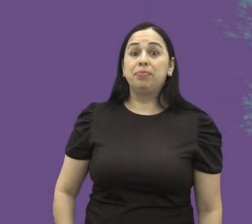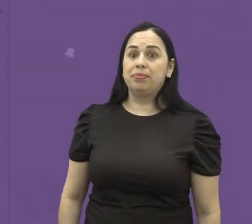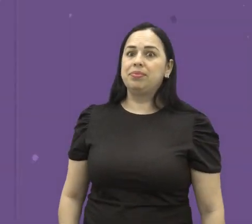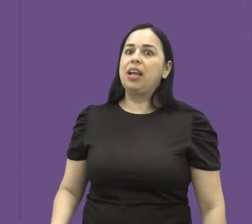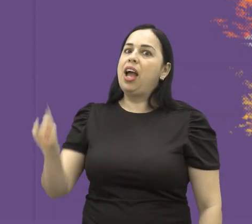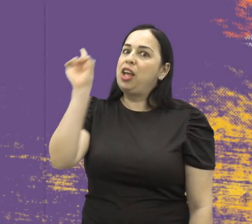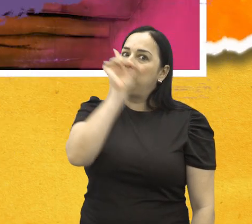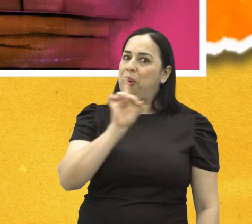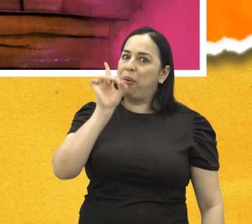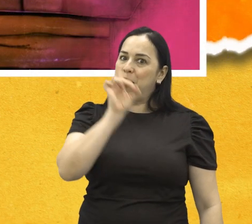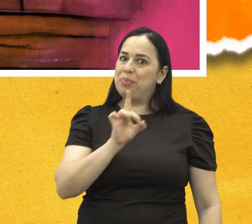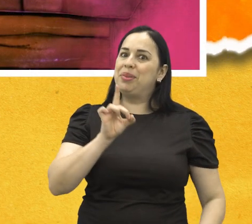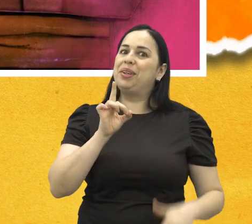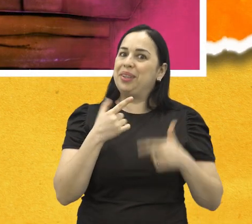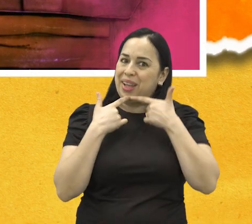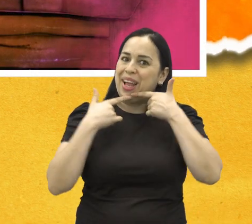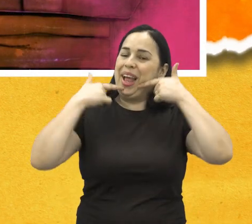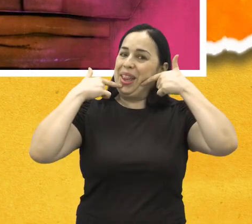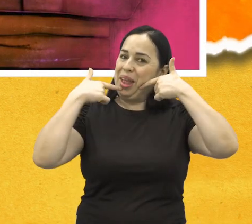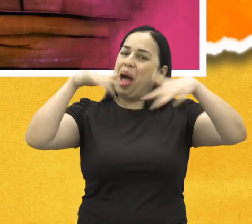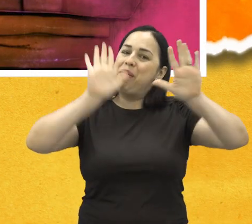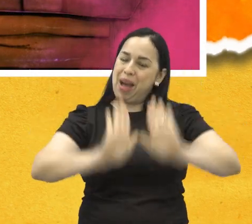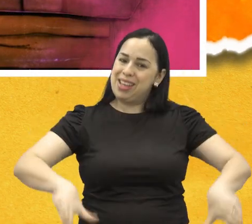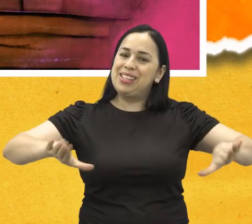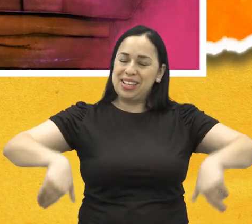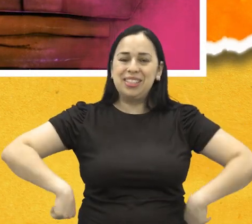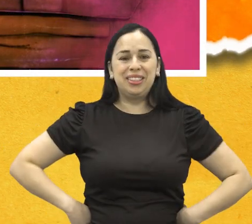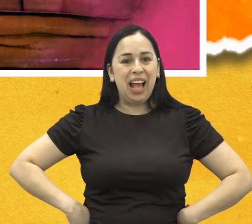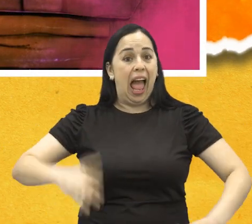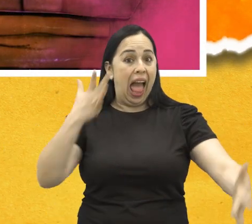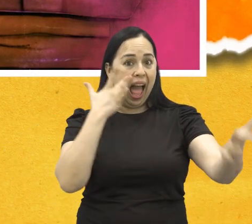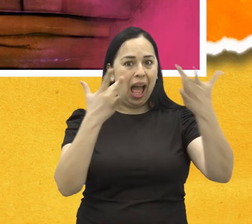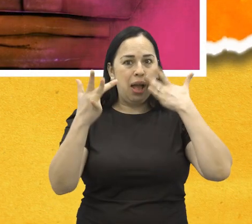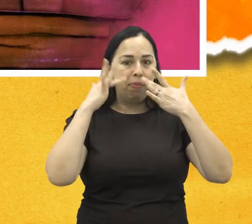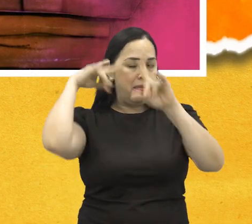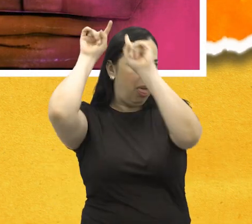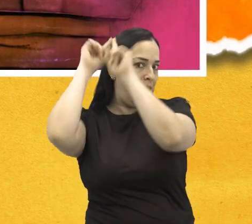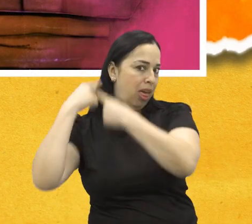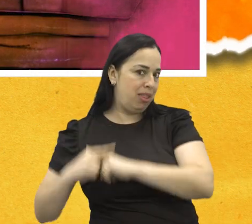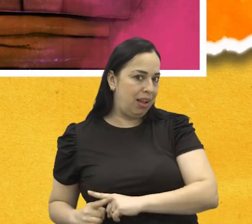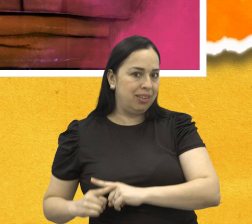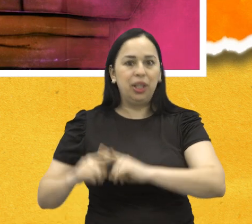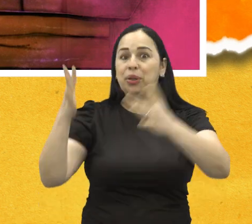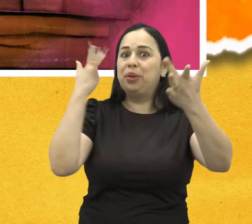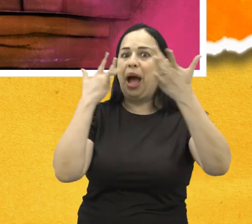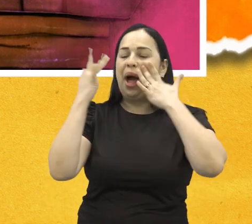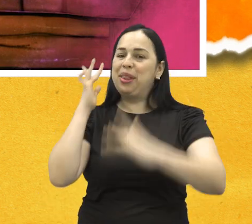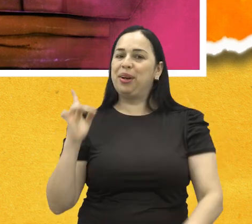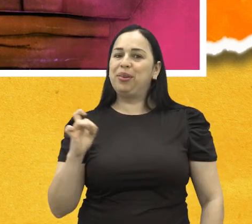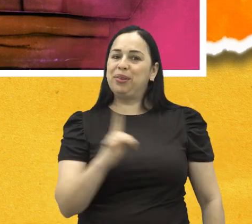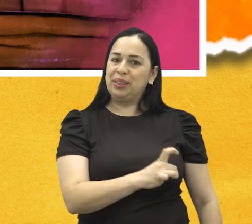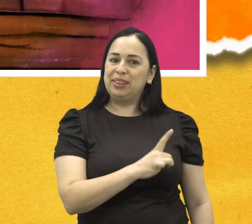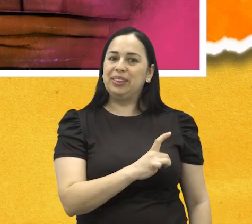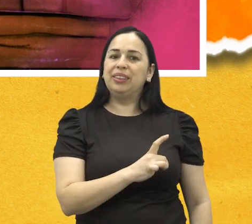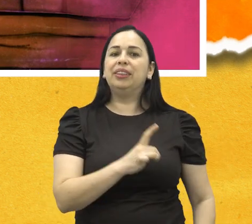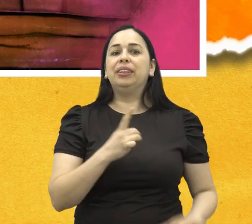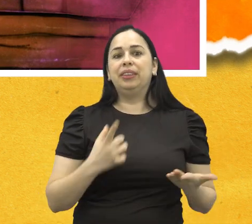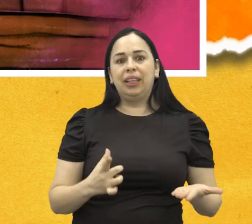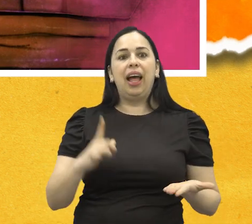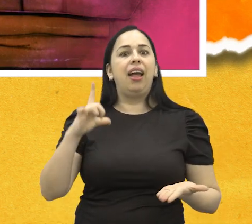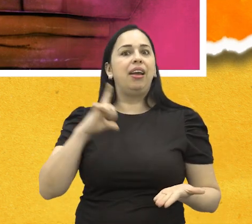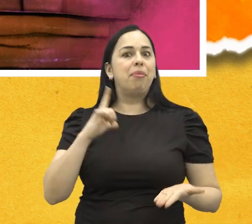E domingo, a diversão é garantida para a criançada. A peça Rapunzel estreia no Teatro Colinas. O